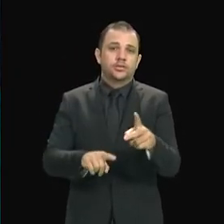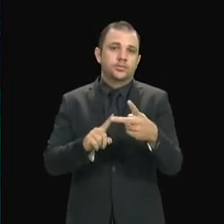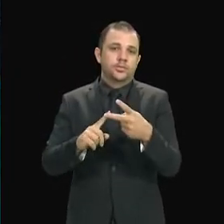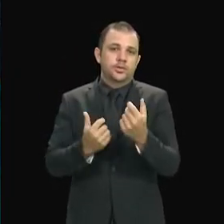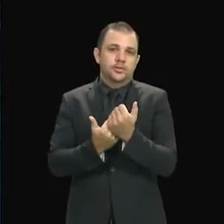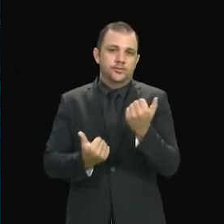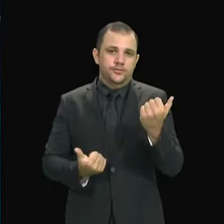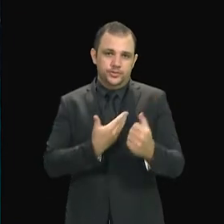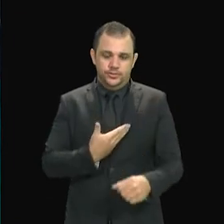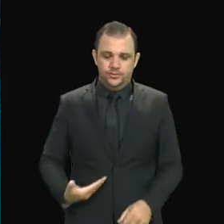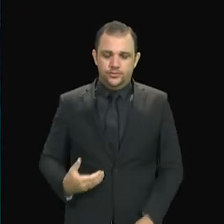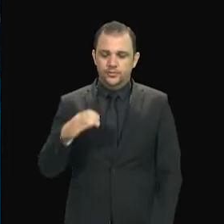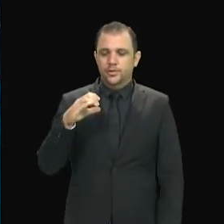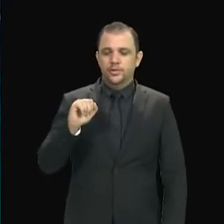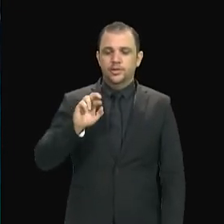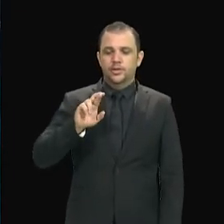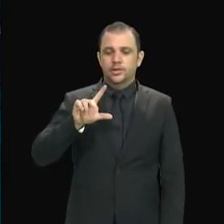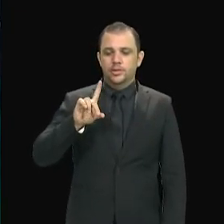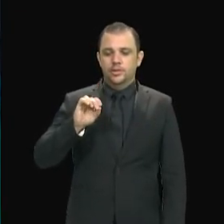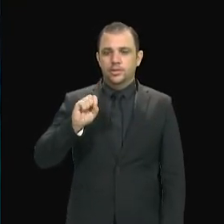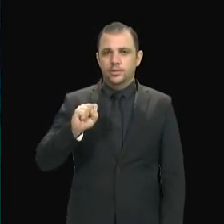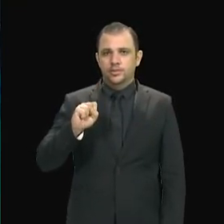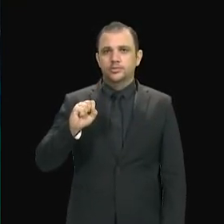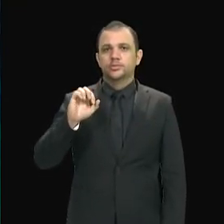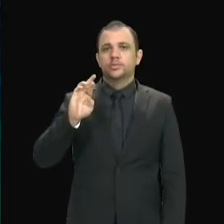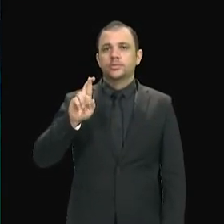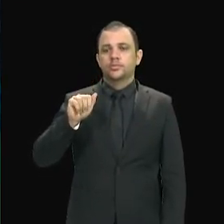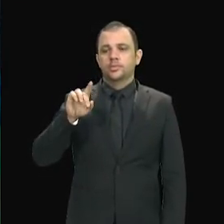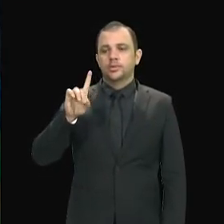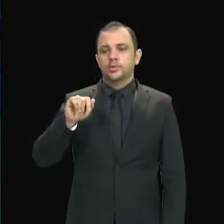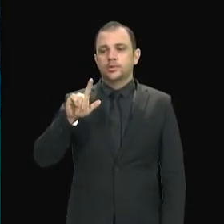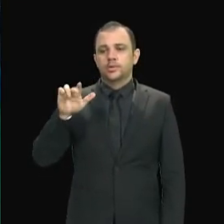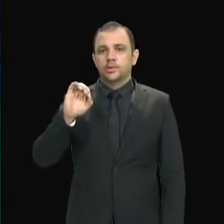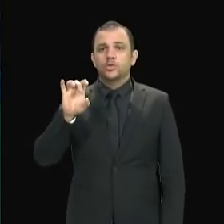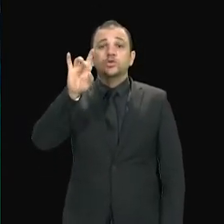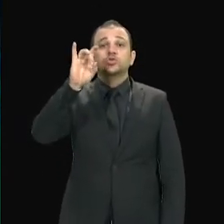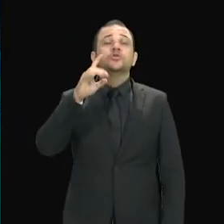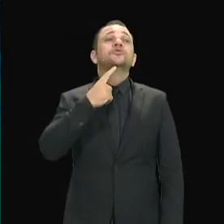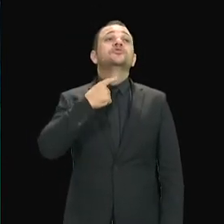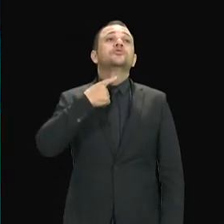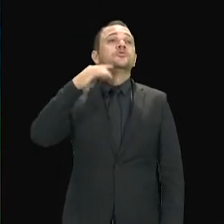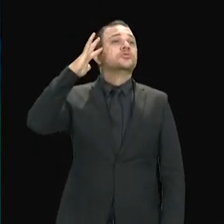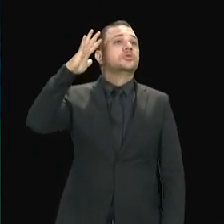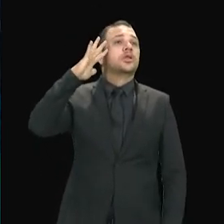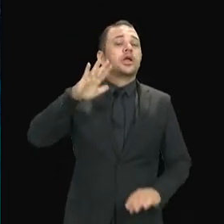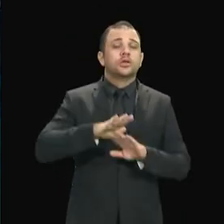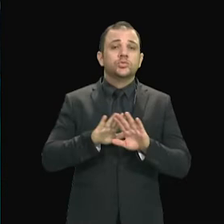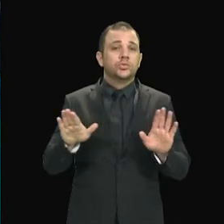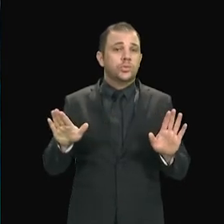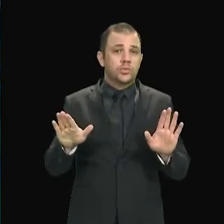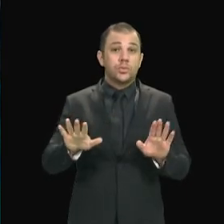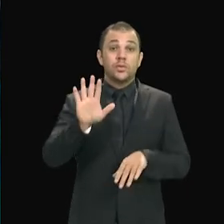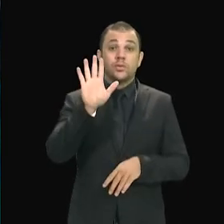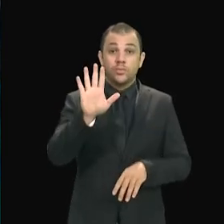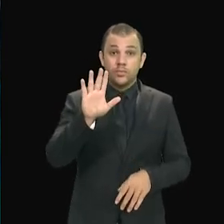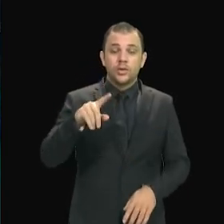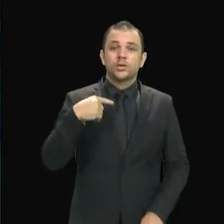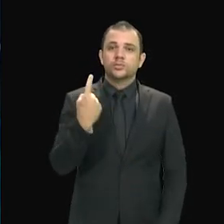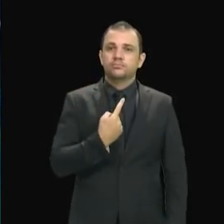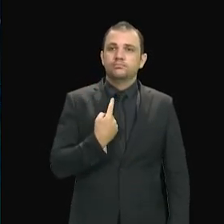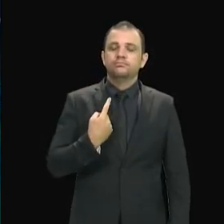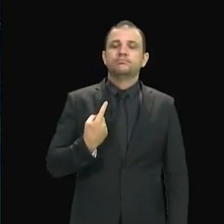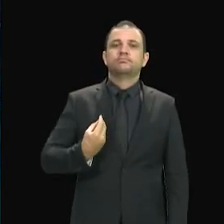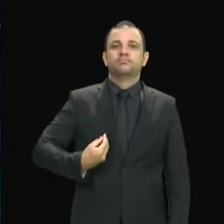seria apenas uma vontade, uma luta, um desejo, sonho. Mas só justamente essa firmeza de propósito,